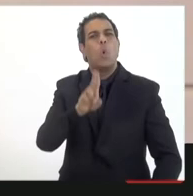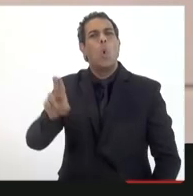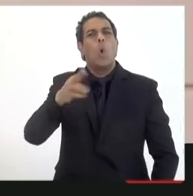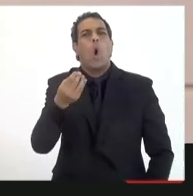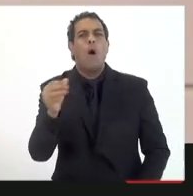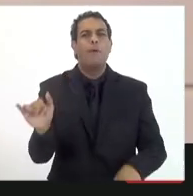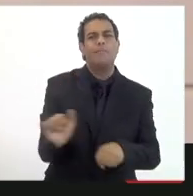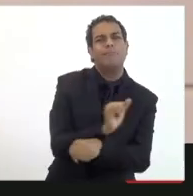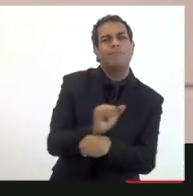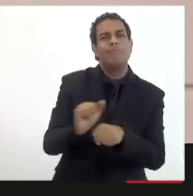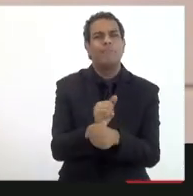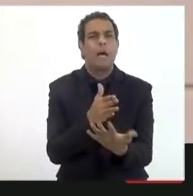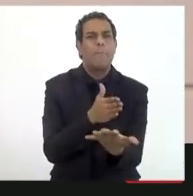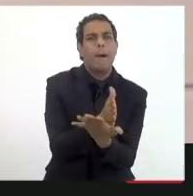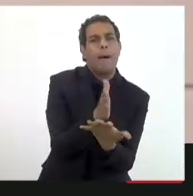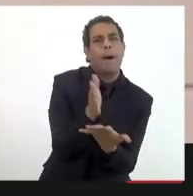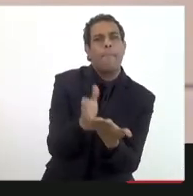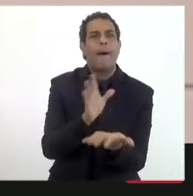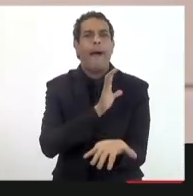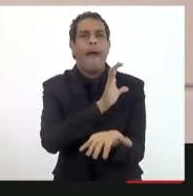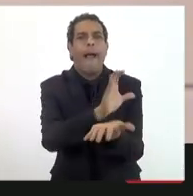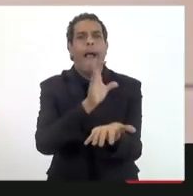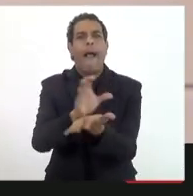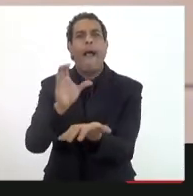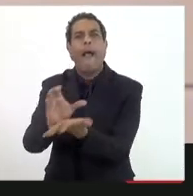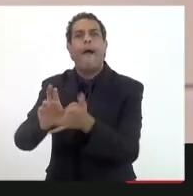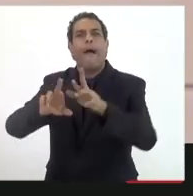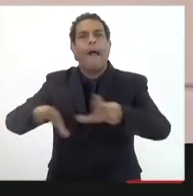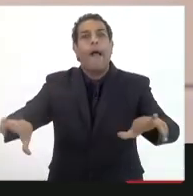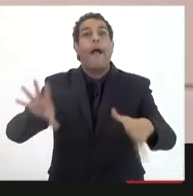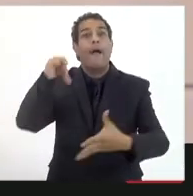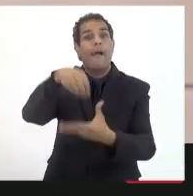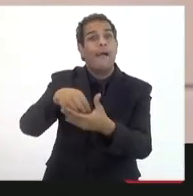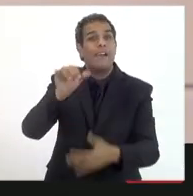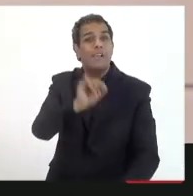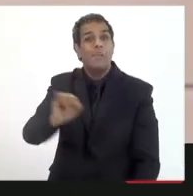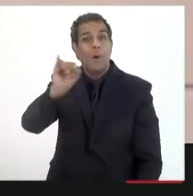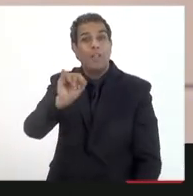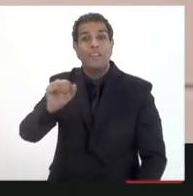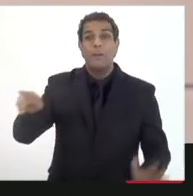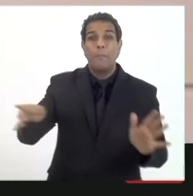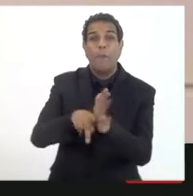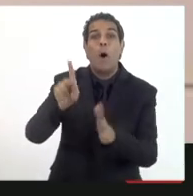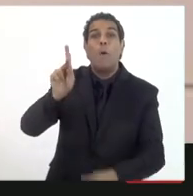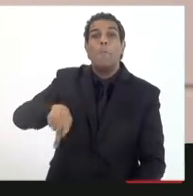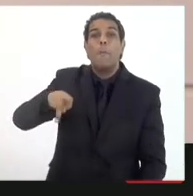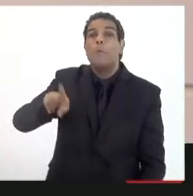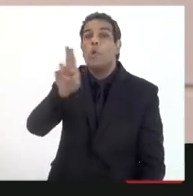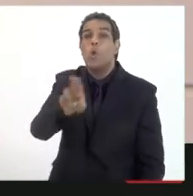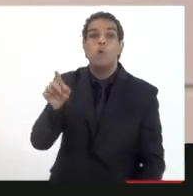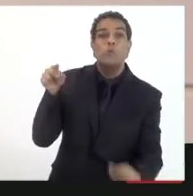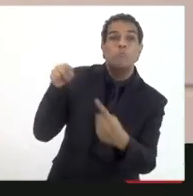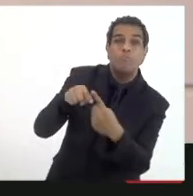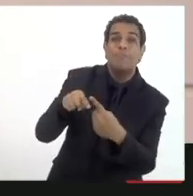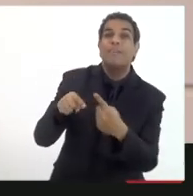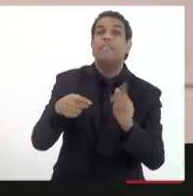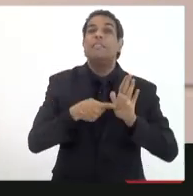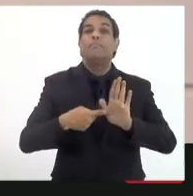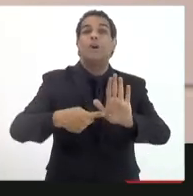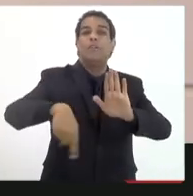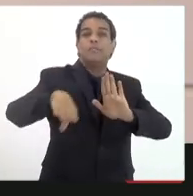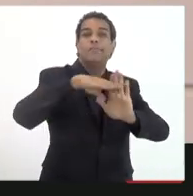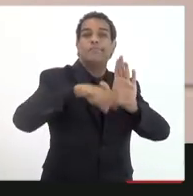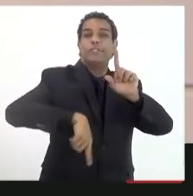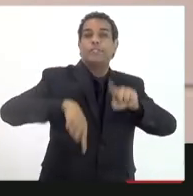roitos do petróleo eu costumava dizer sempre dizer que era fundamental que os roitos do petróleo servissem para diversificar as